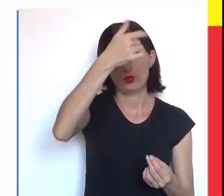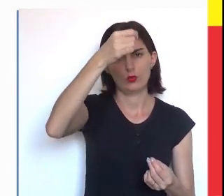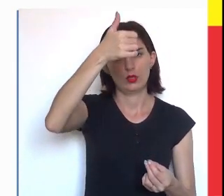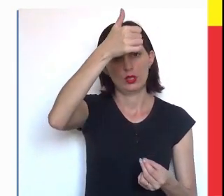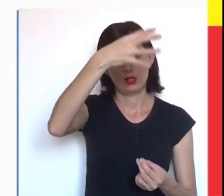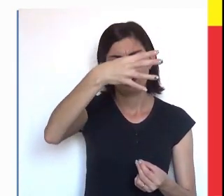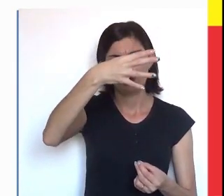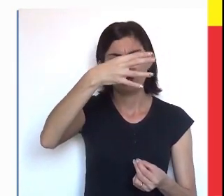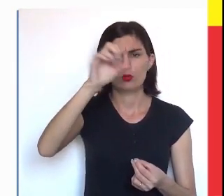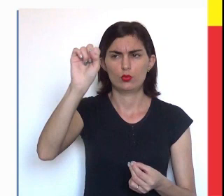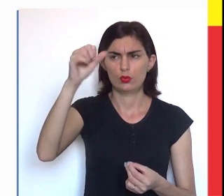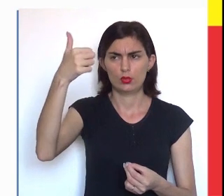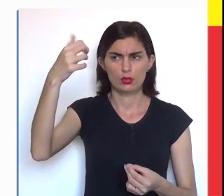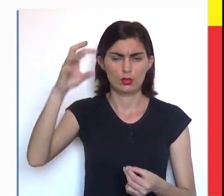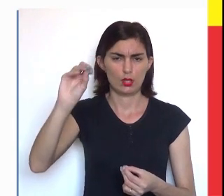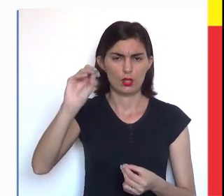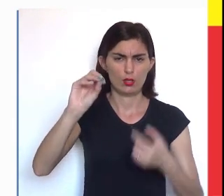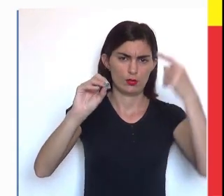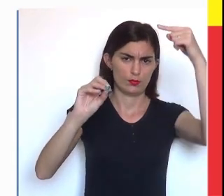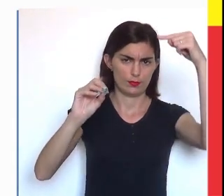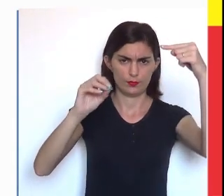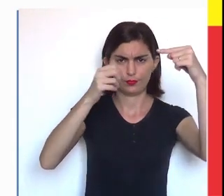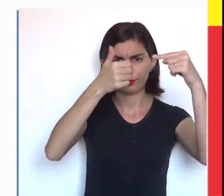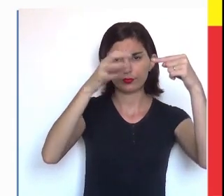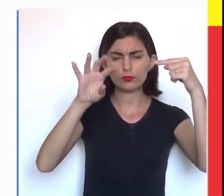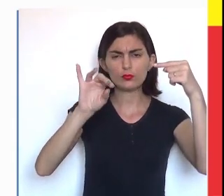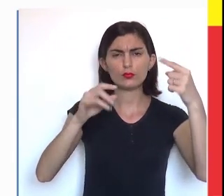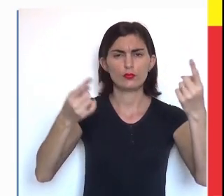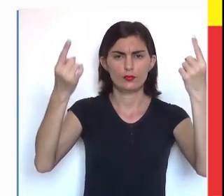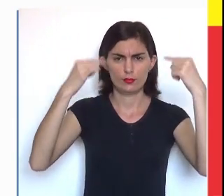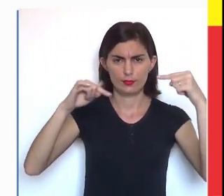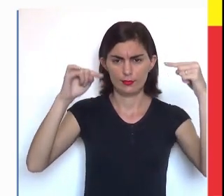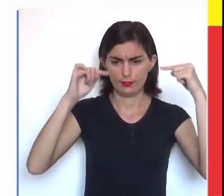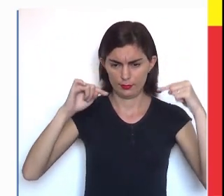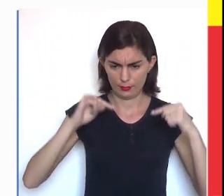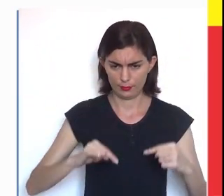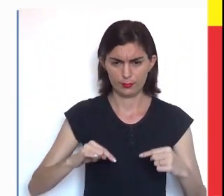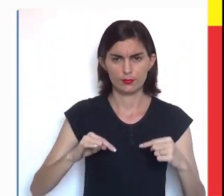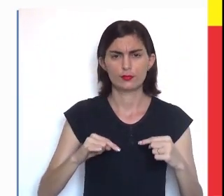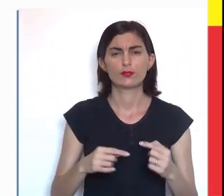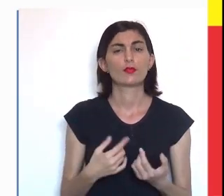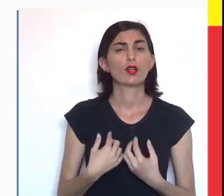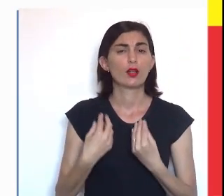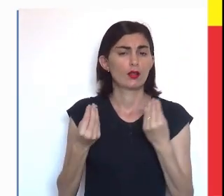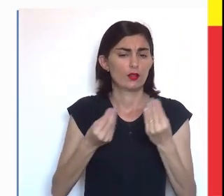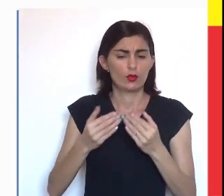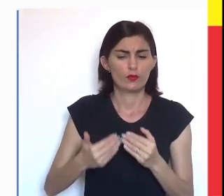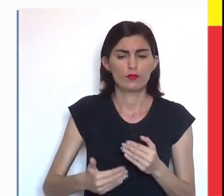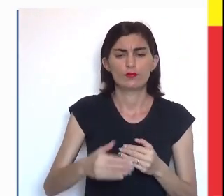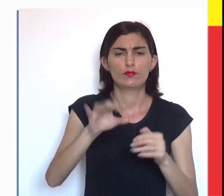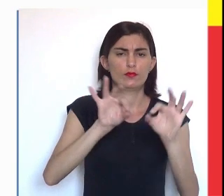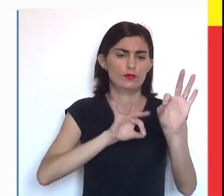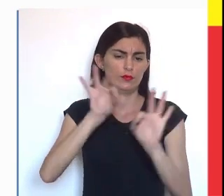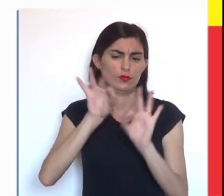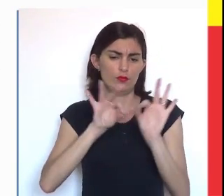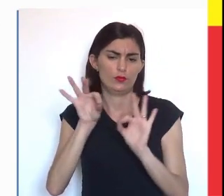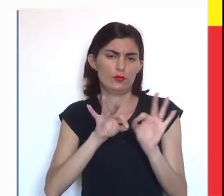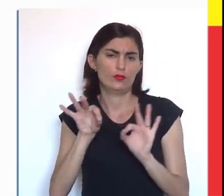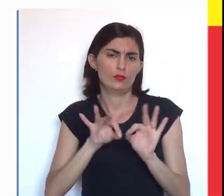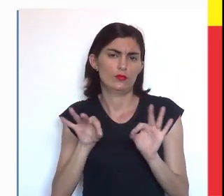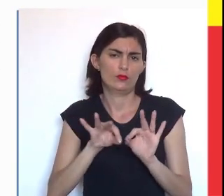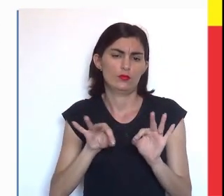2014, 810. 2014, 810. Então, daí nós iremos construir